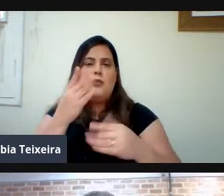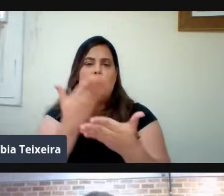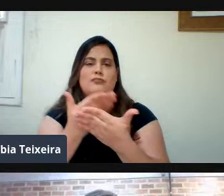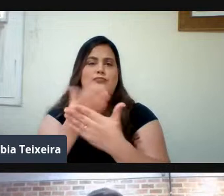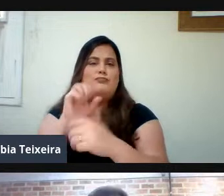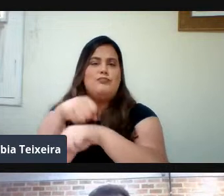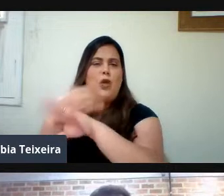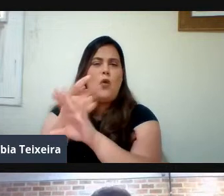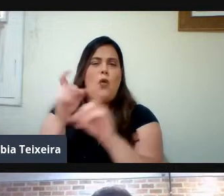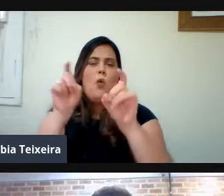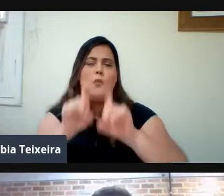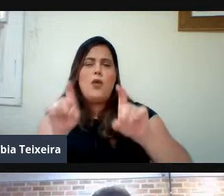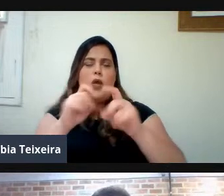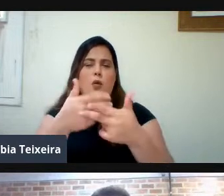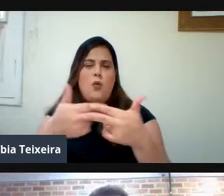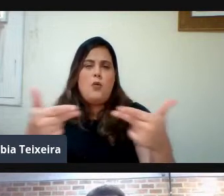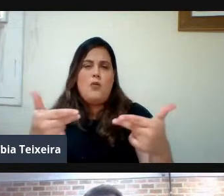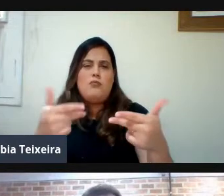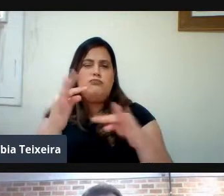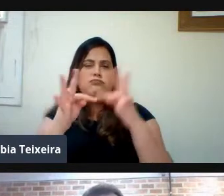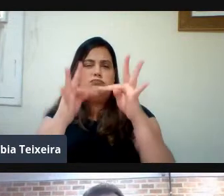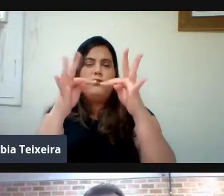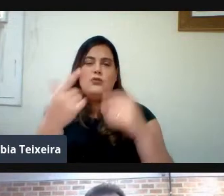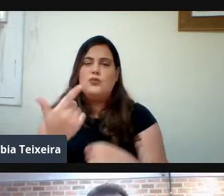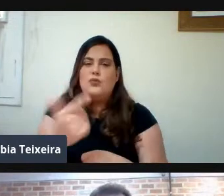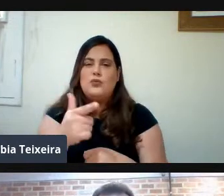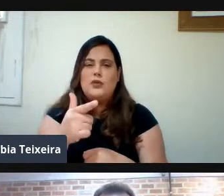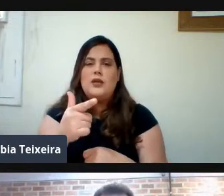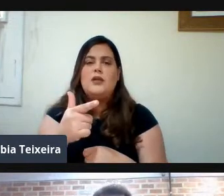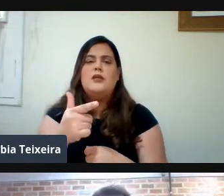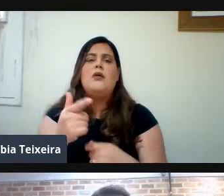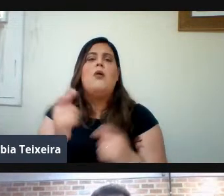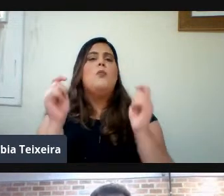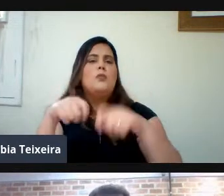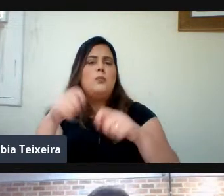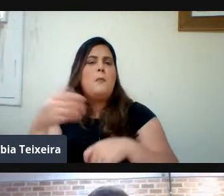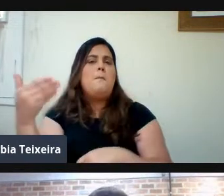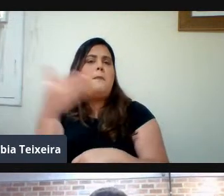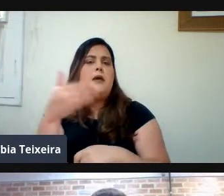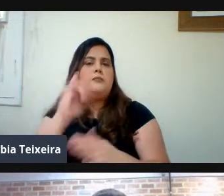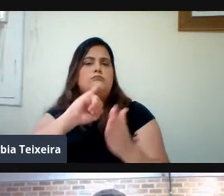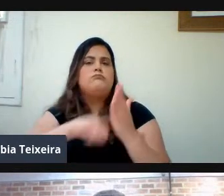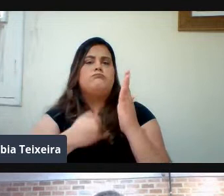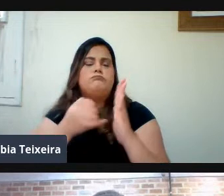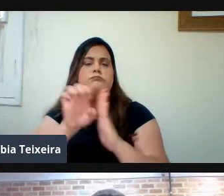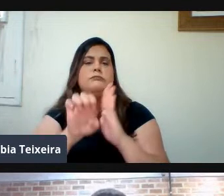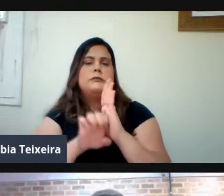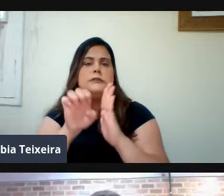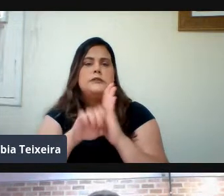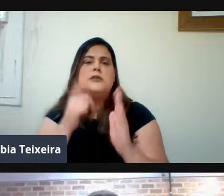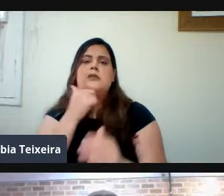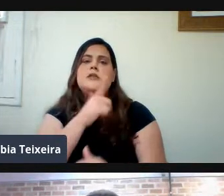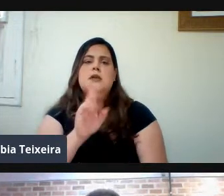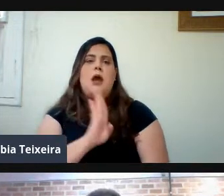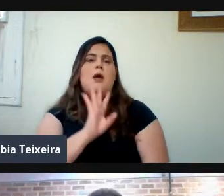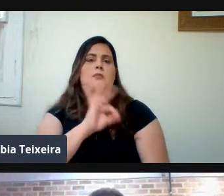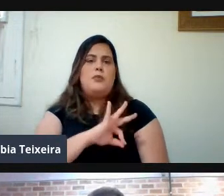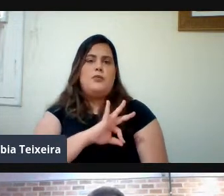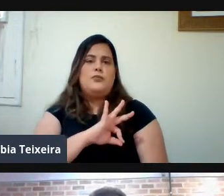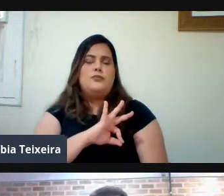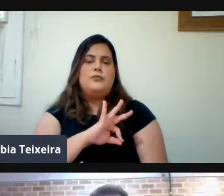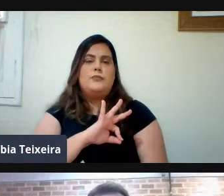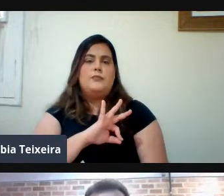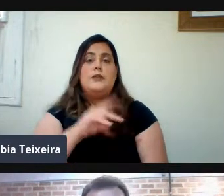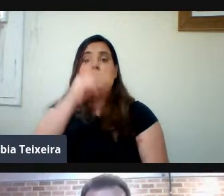Temos Proporcionado Essas Condições E aqueles Que não Têm Condições De se Manter Nós Temos Proporcionado Ajudas De Custo